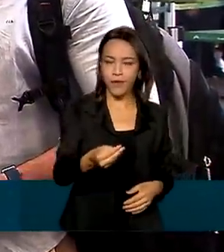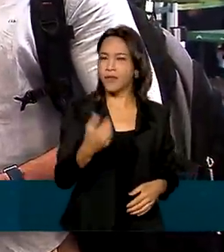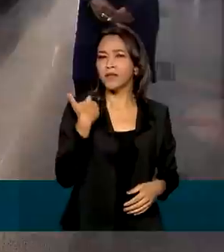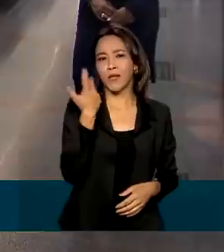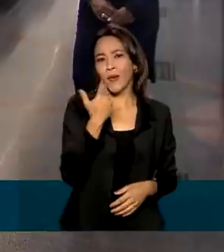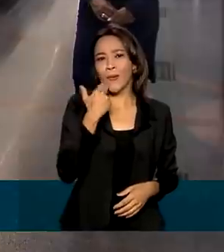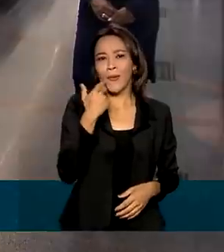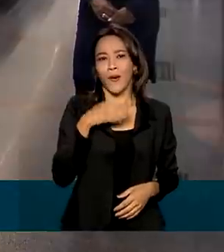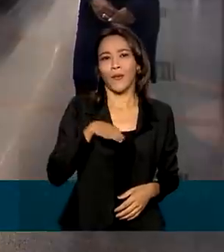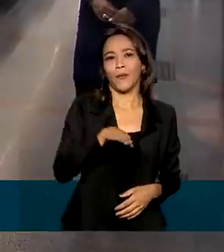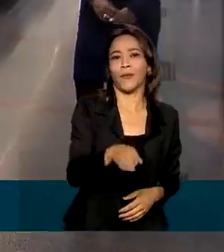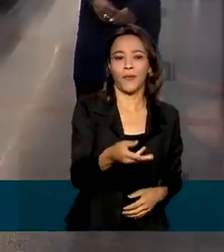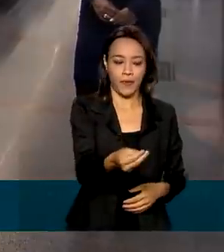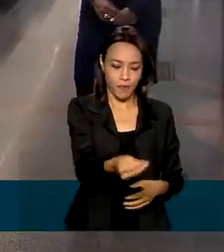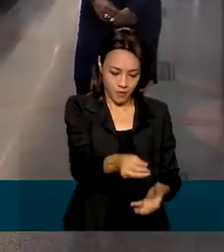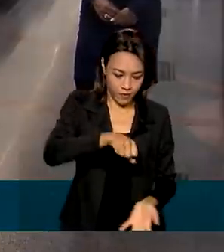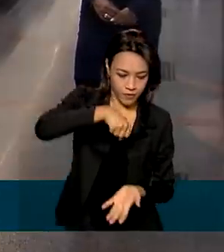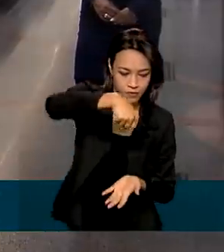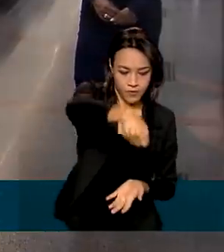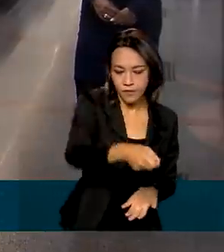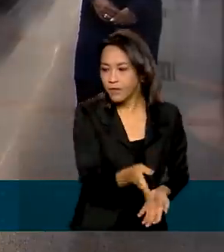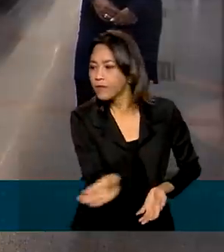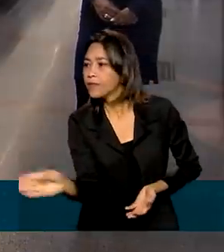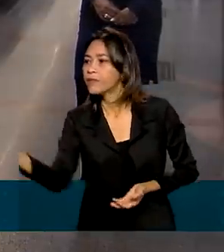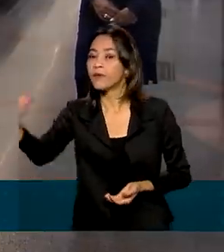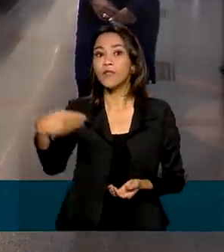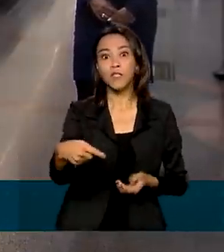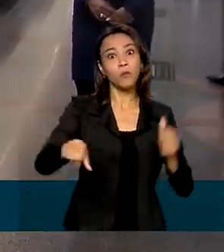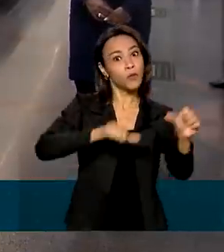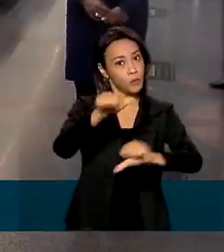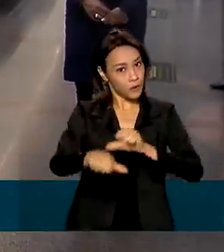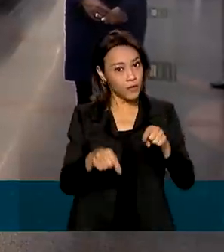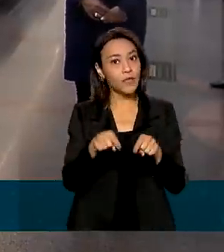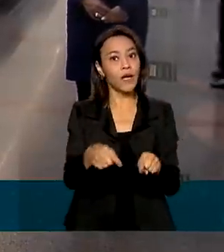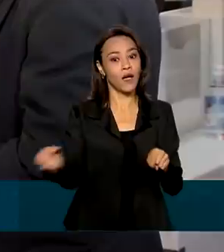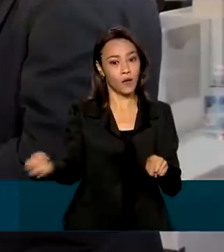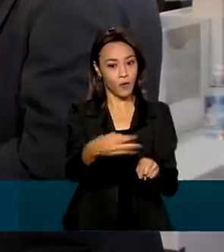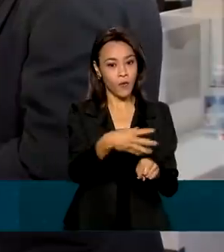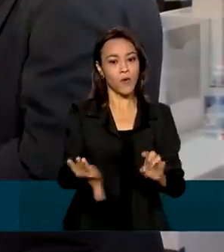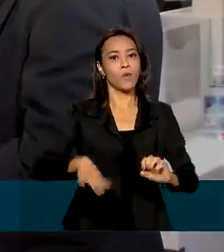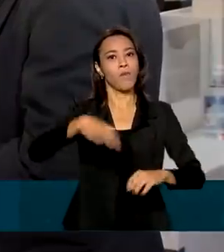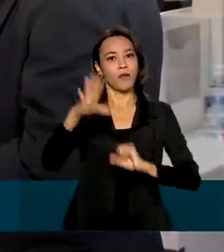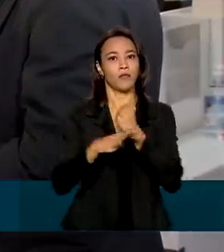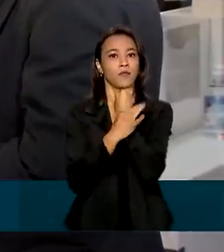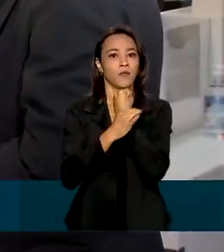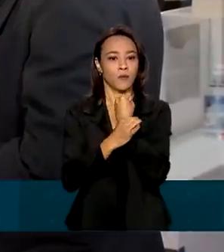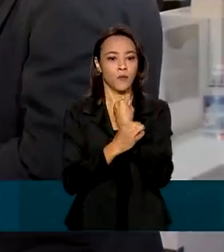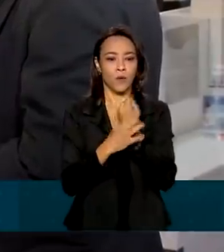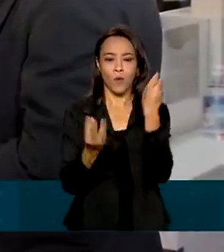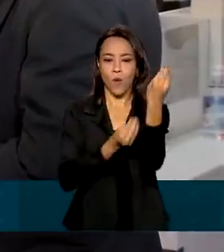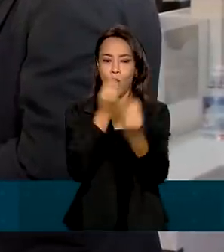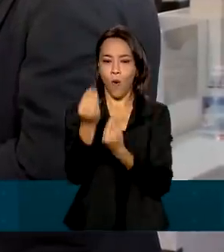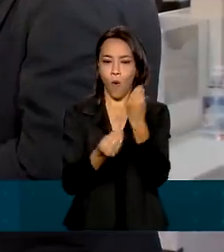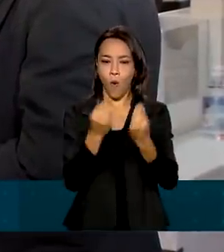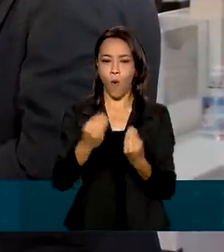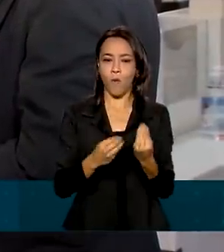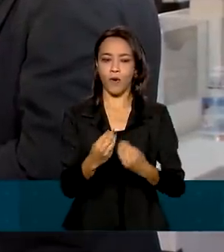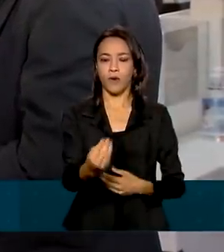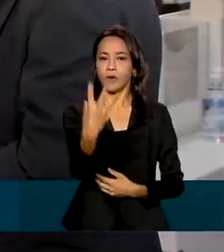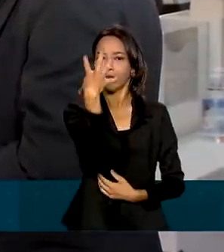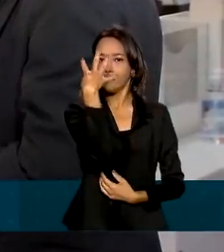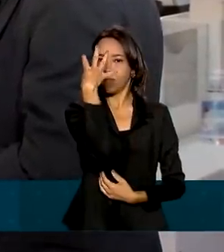viaja de avião. Mas esta rotina pode mudar com um novo sistema, Embarque Mais Seguro. Começa pela validação